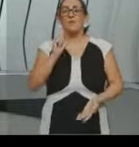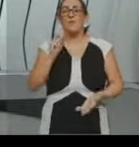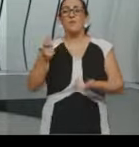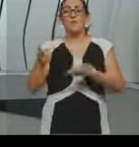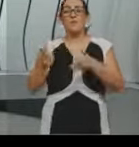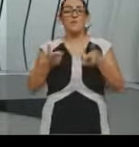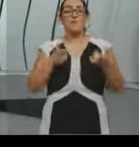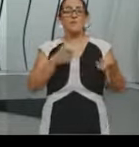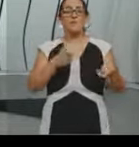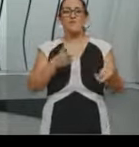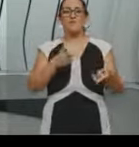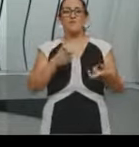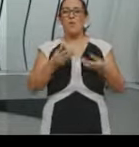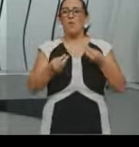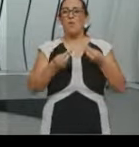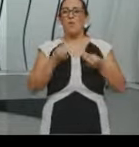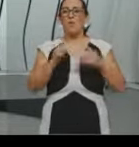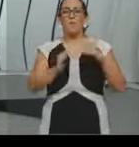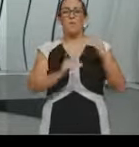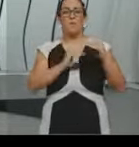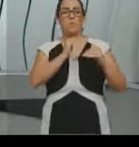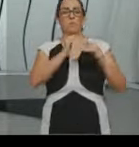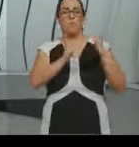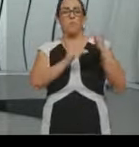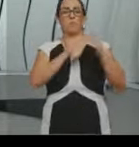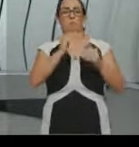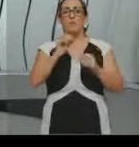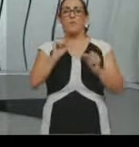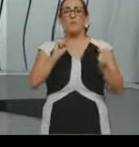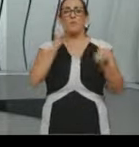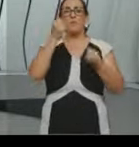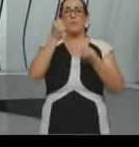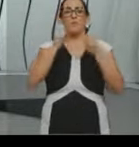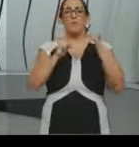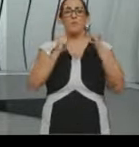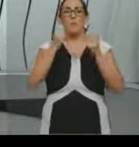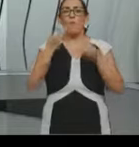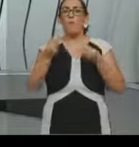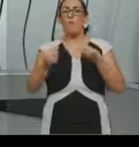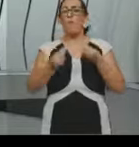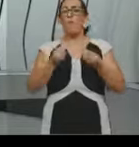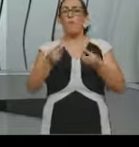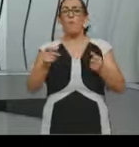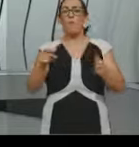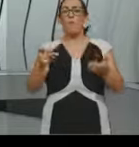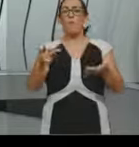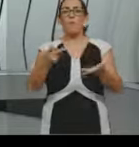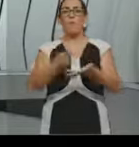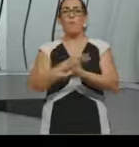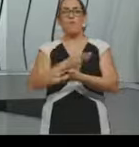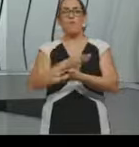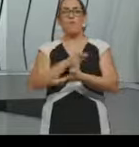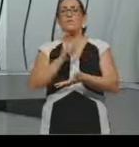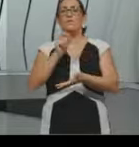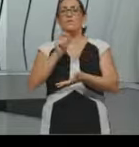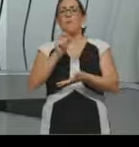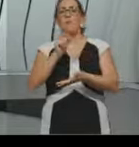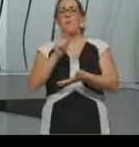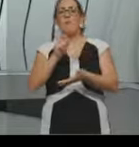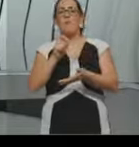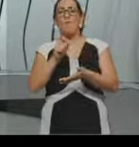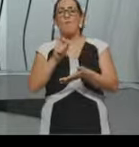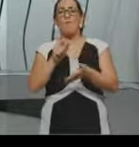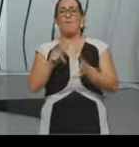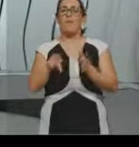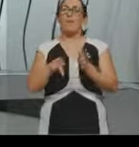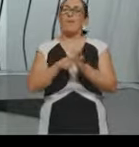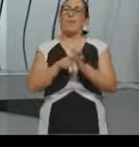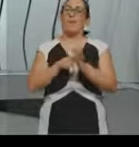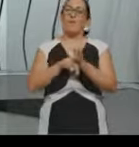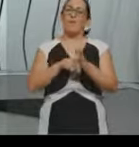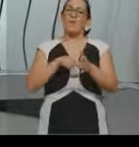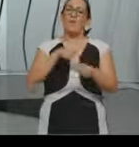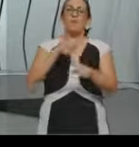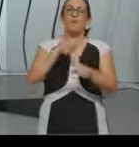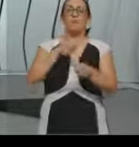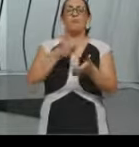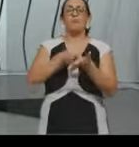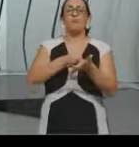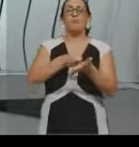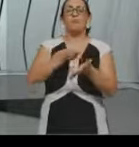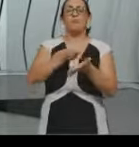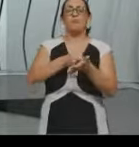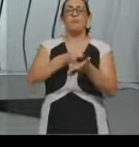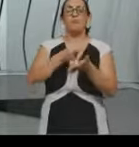desenvolvimento industrial e das formas de exploração do trabalho. Muito pelo contrário, né? A gente tem trabalhadores que são